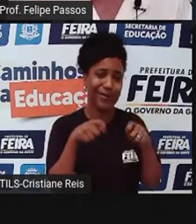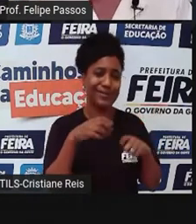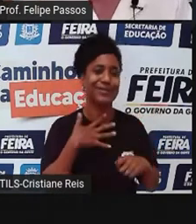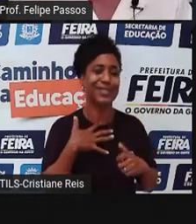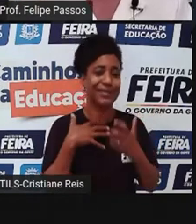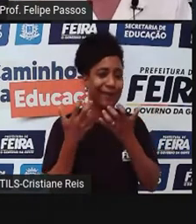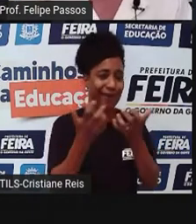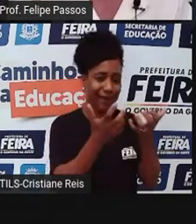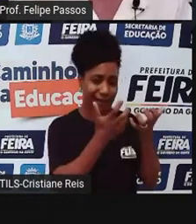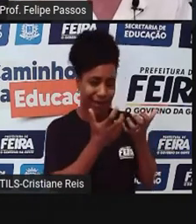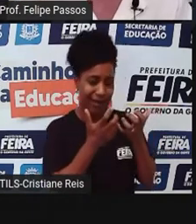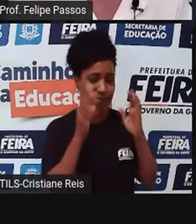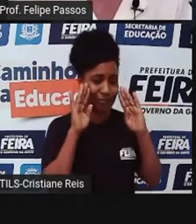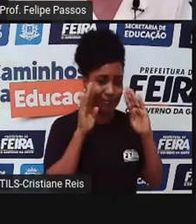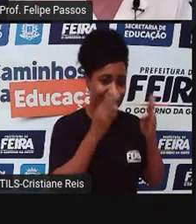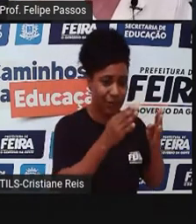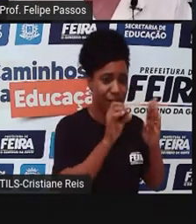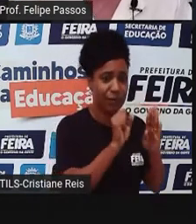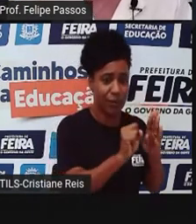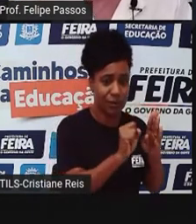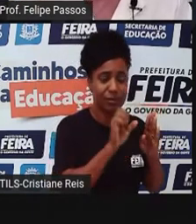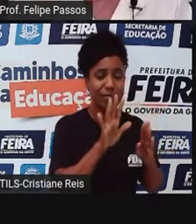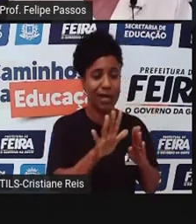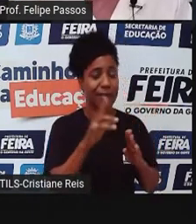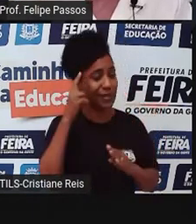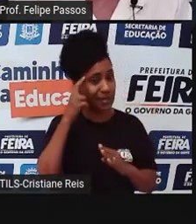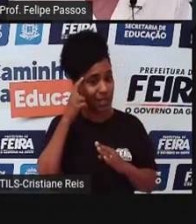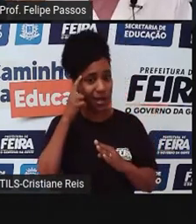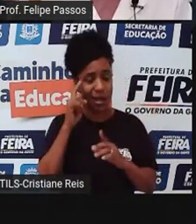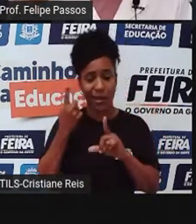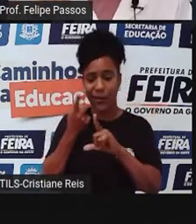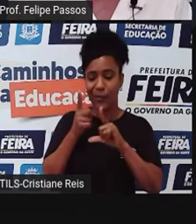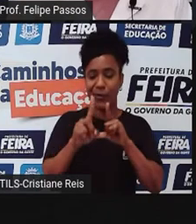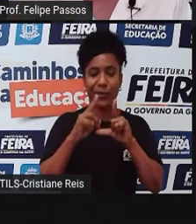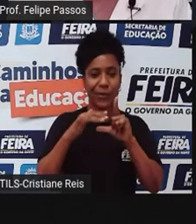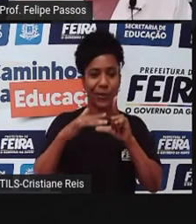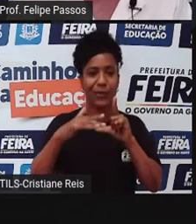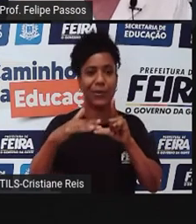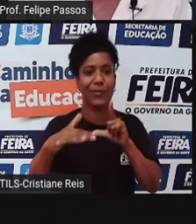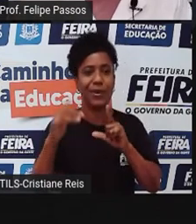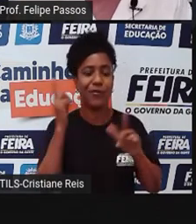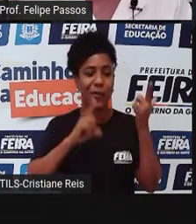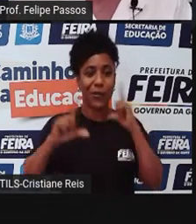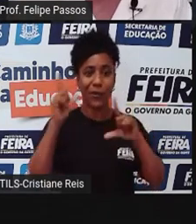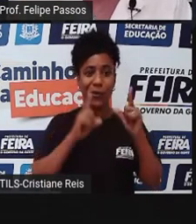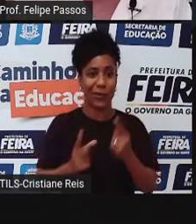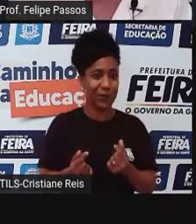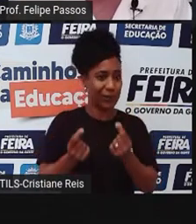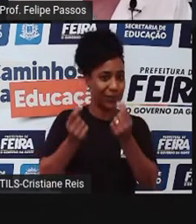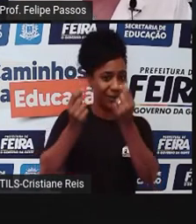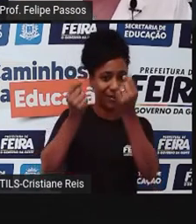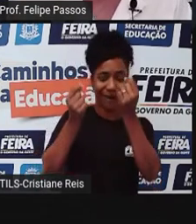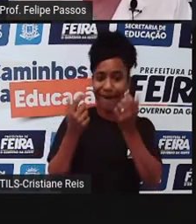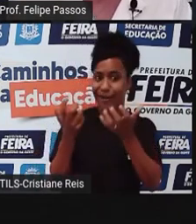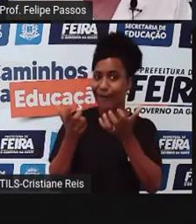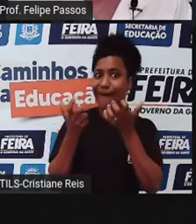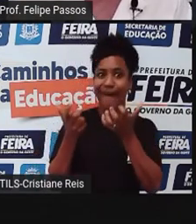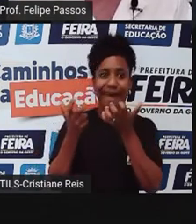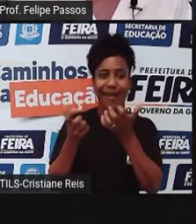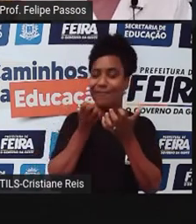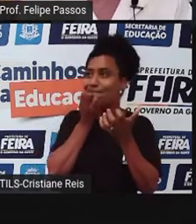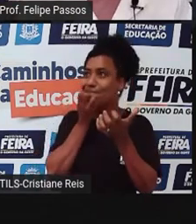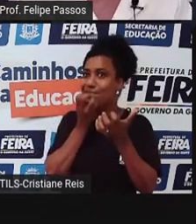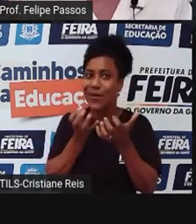que não é todo mundo que vira influenciador digital e fica rico. Às vezes a gente assiste um vídeo na internet e a fica, uau, é isso que eu quero para a minha vida.